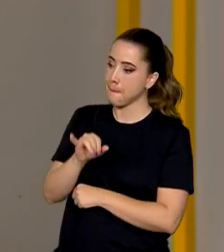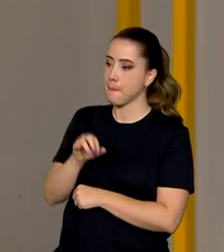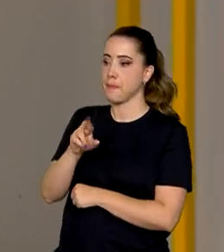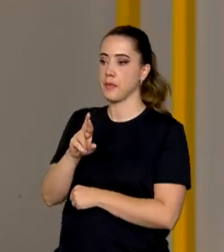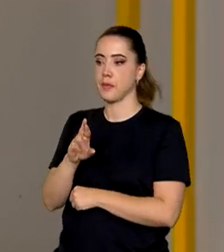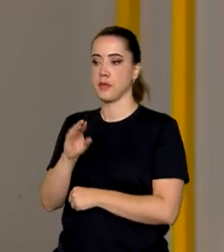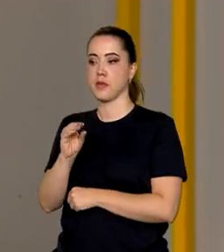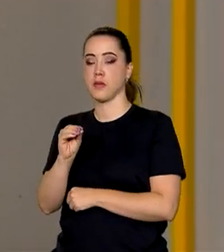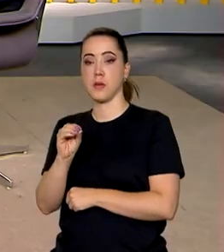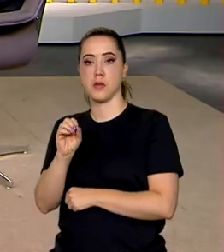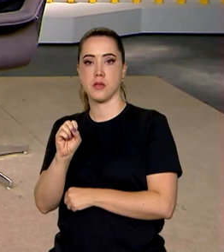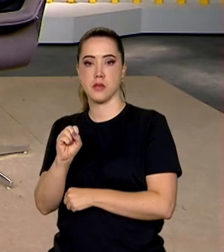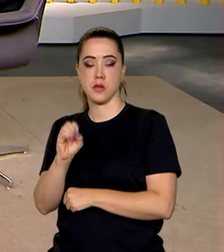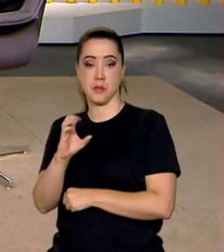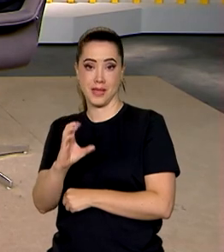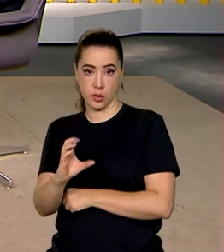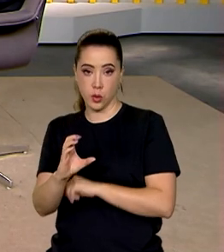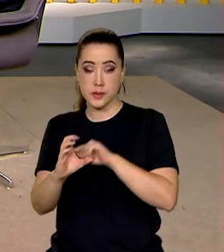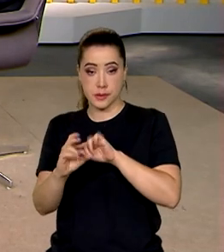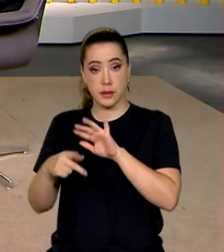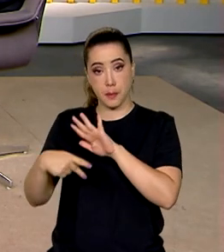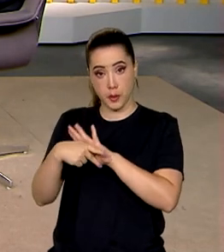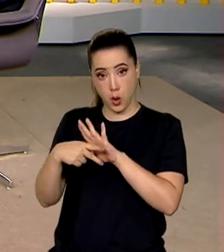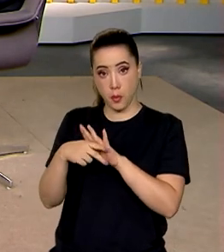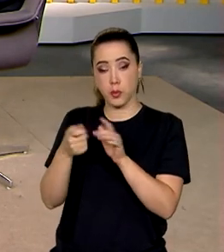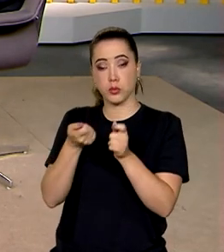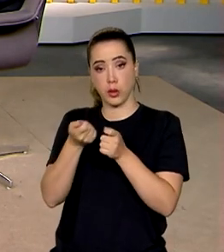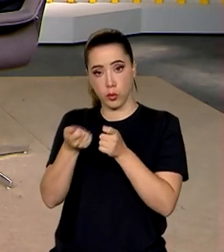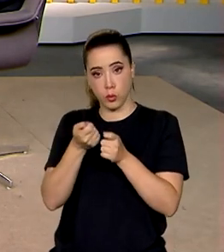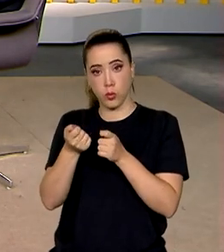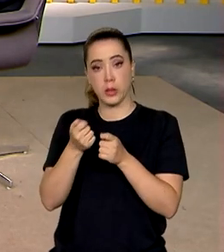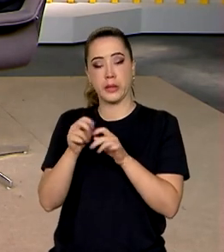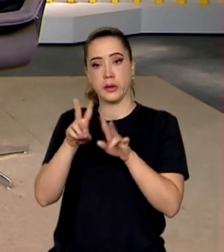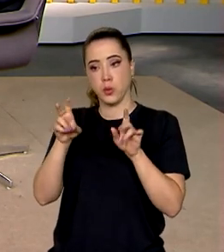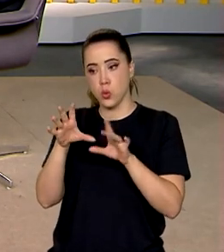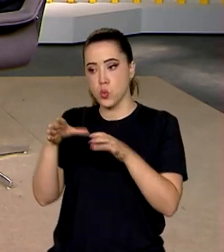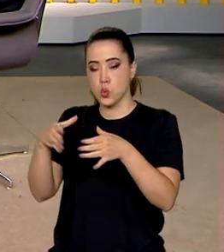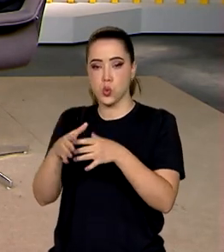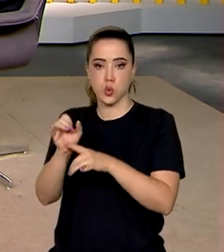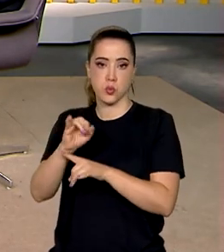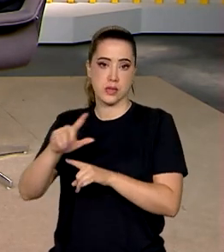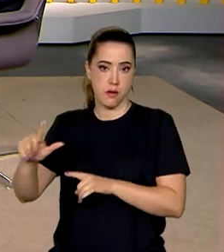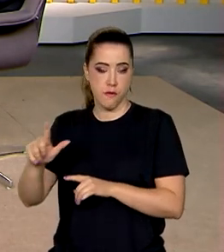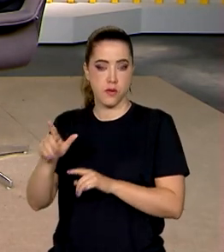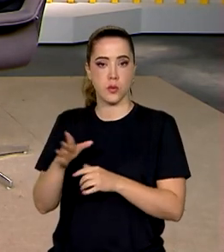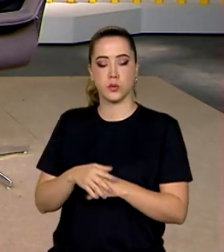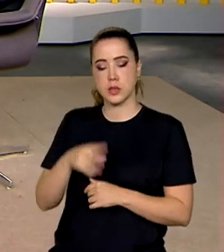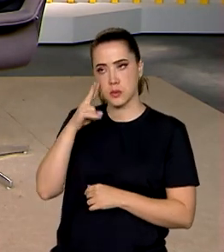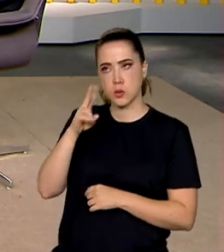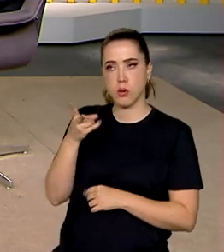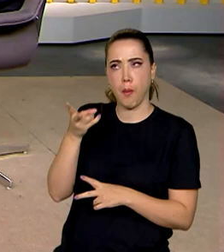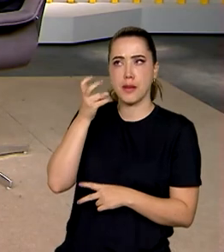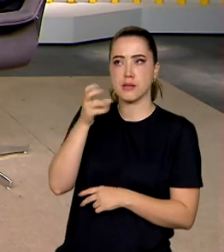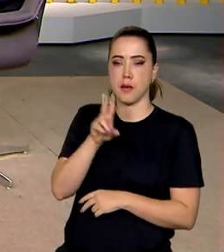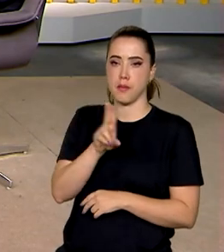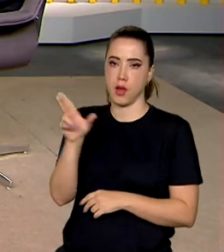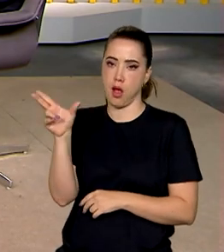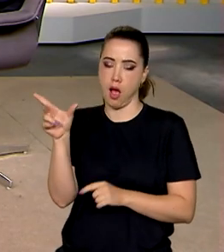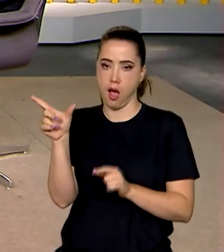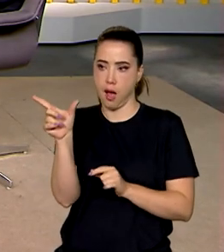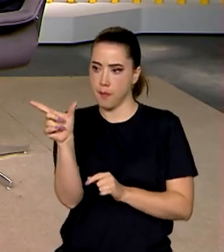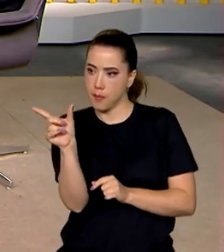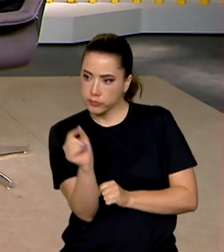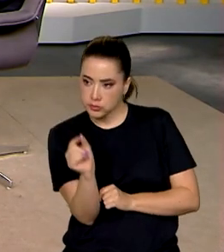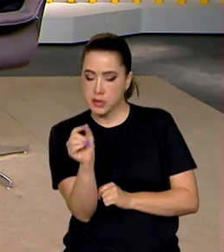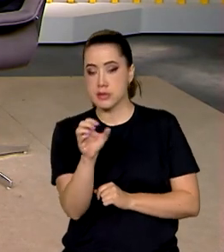marco regulatório das organizações da sociedade civil. Toda vez que as pessoas ouvirem esta sigla, elas podem ter certeza que